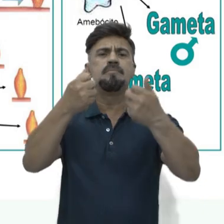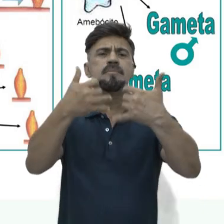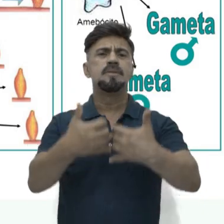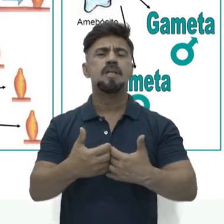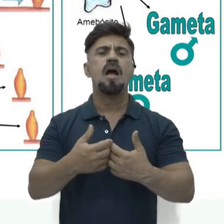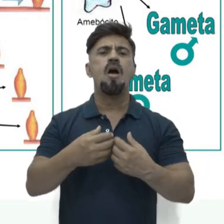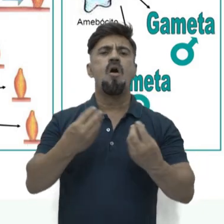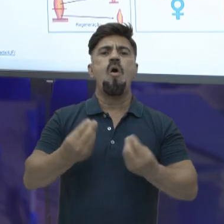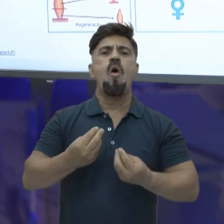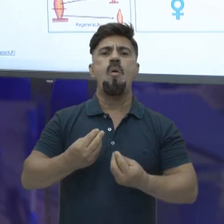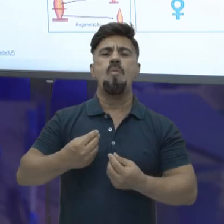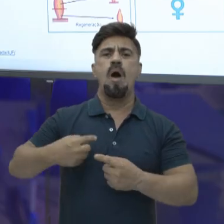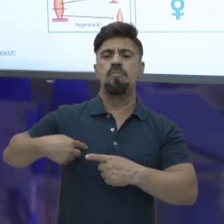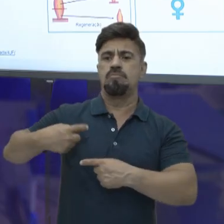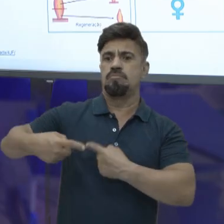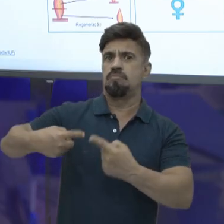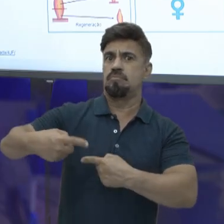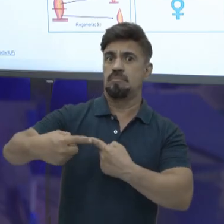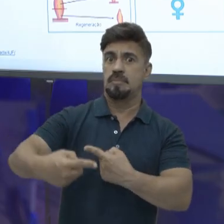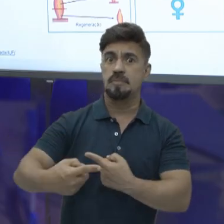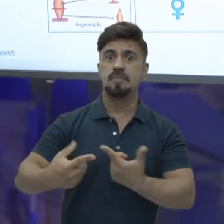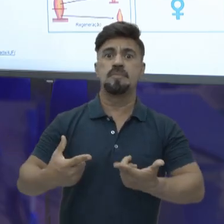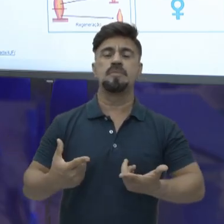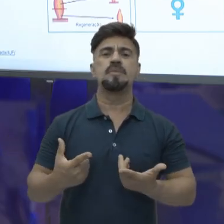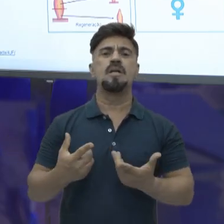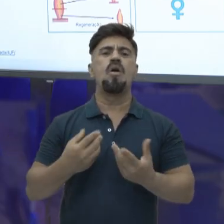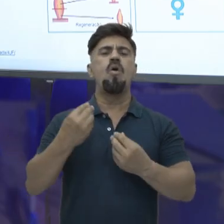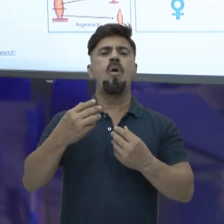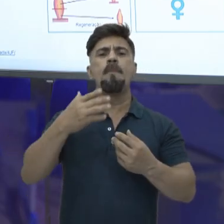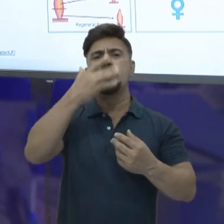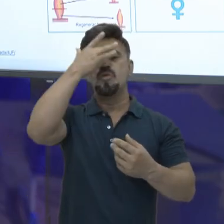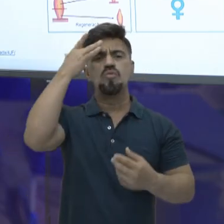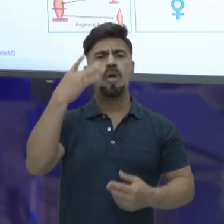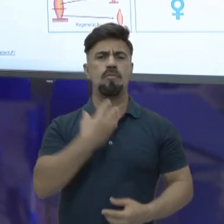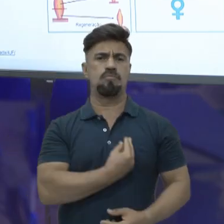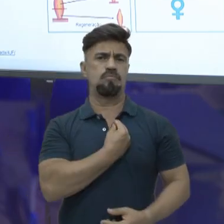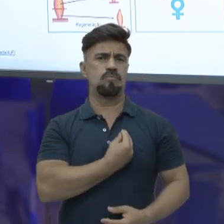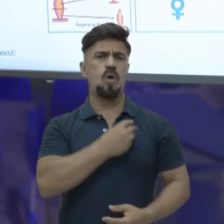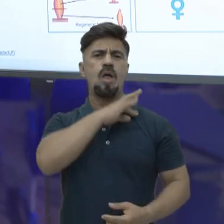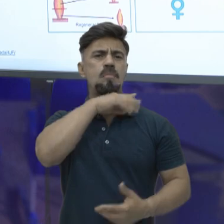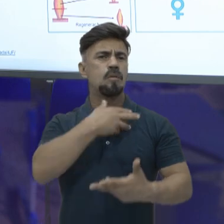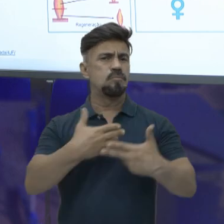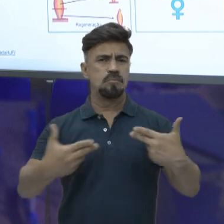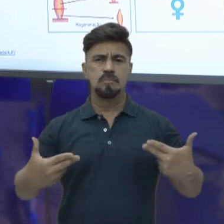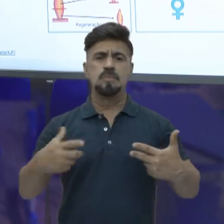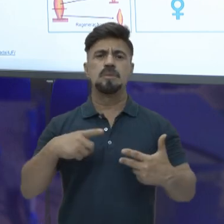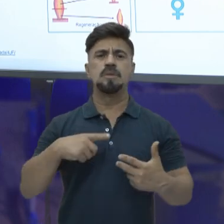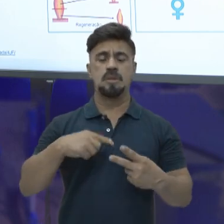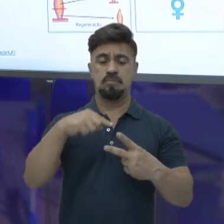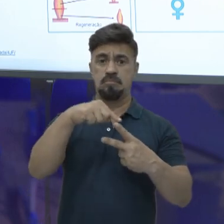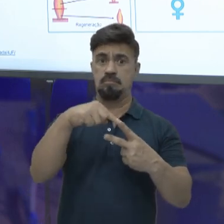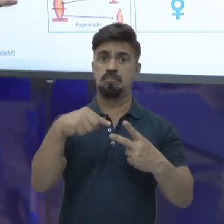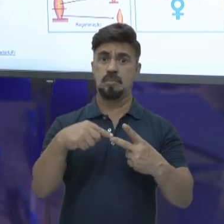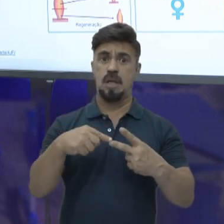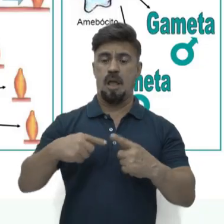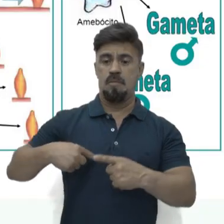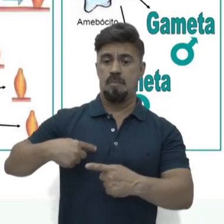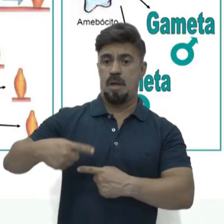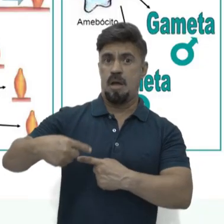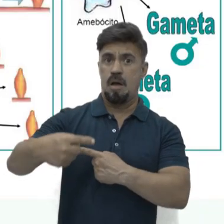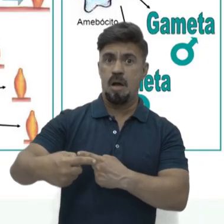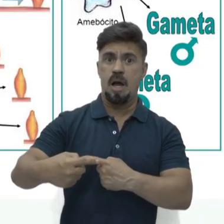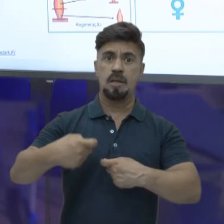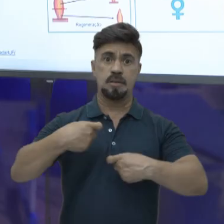reprodução e essa reprodução nos seres vivos de uma forma geral podem ser de dois métodos. Pode ser uma reprodução